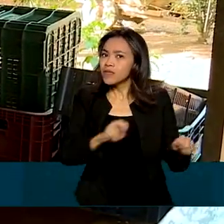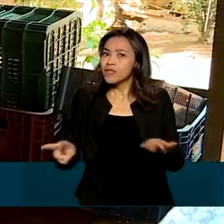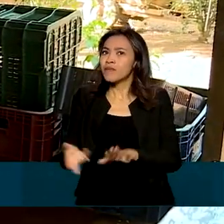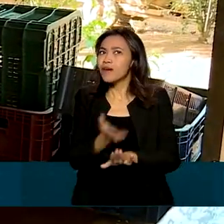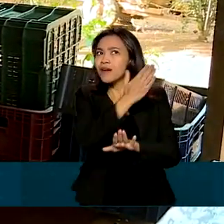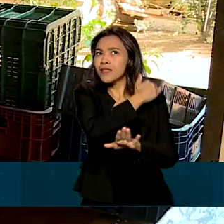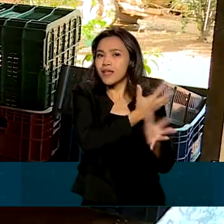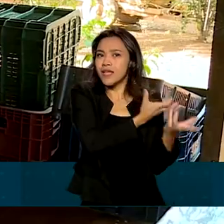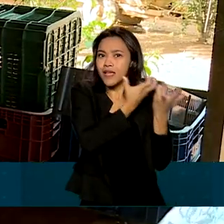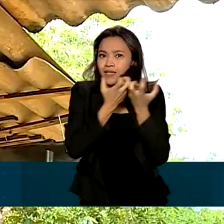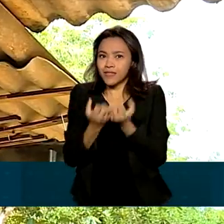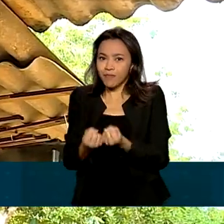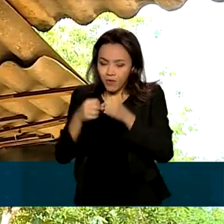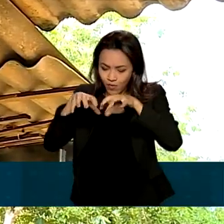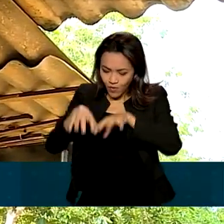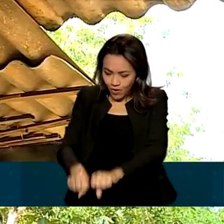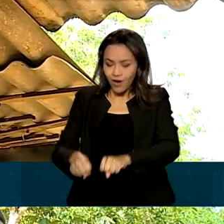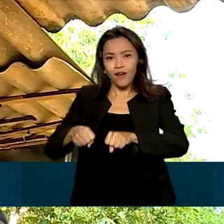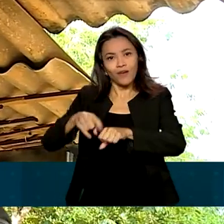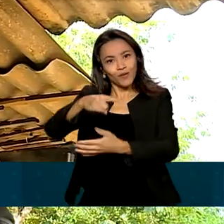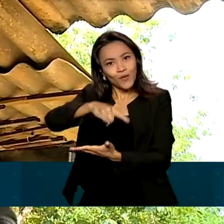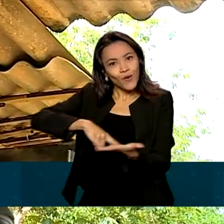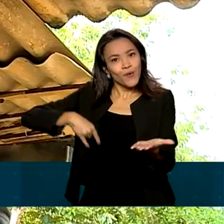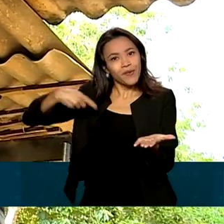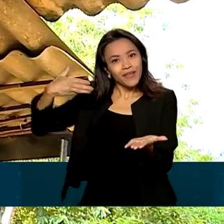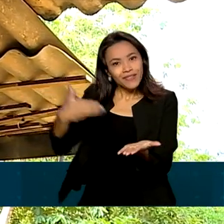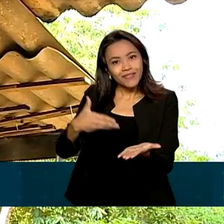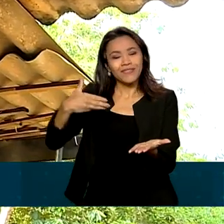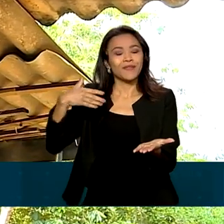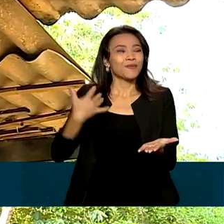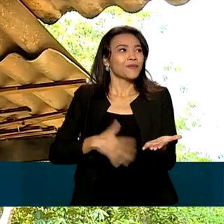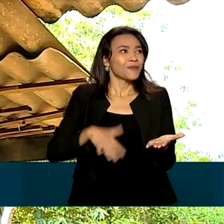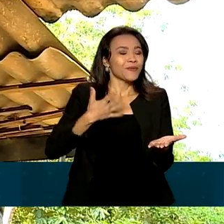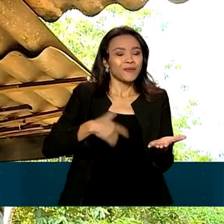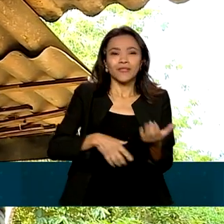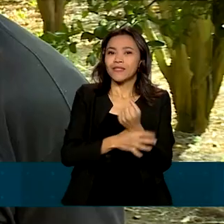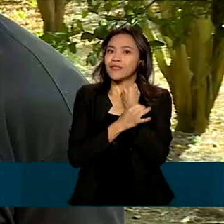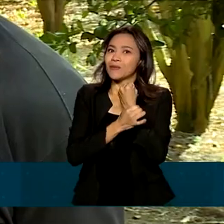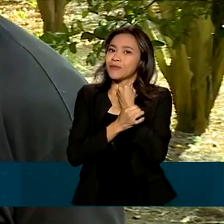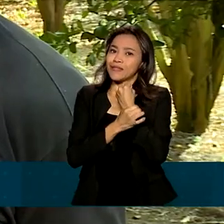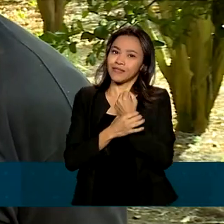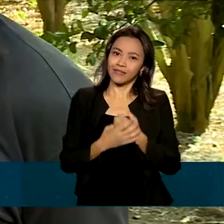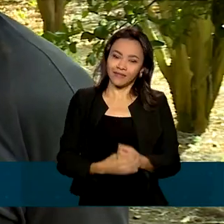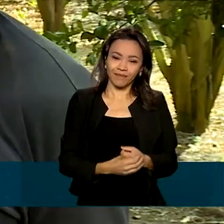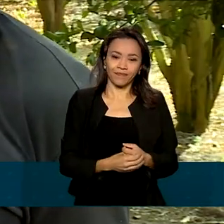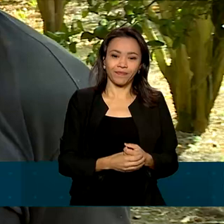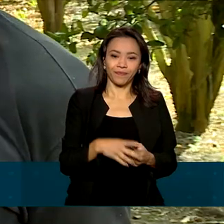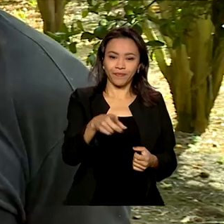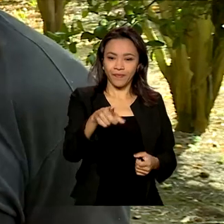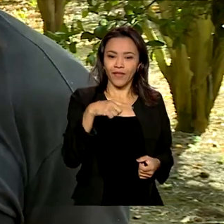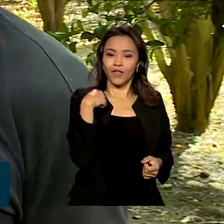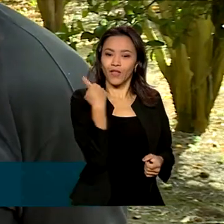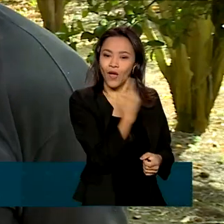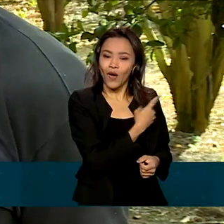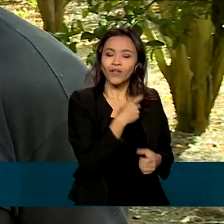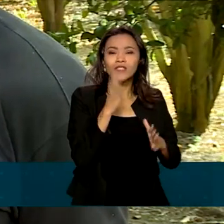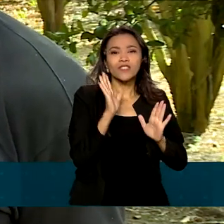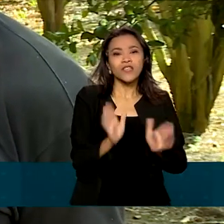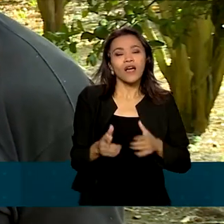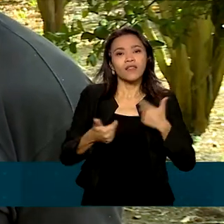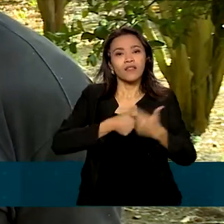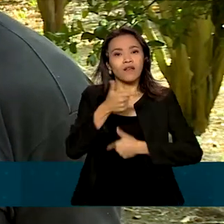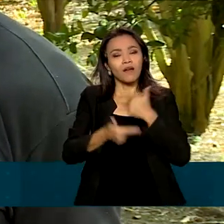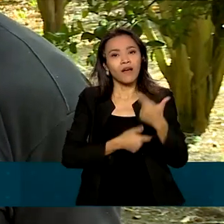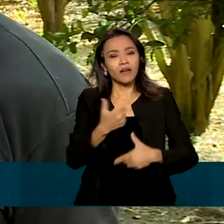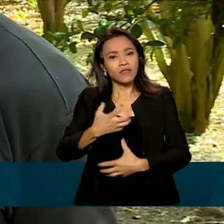definitivo da terra. E para ele, documento representa a segurança. A gente já trabalha com mais confiança aqui